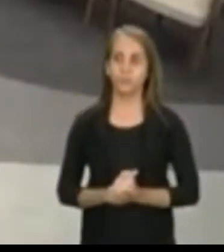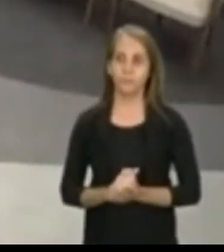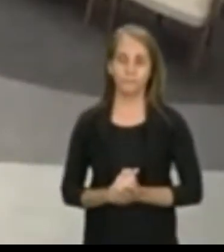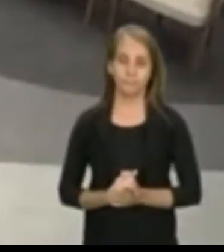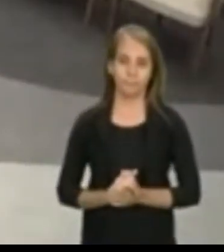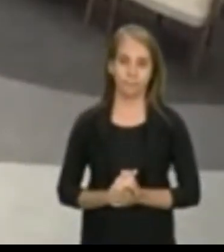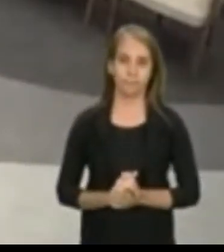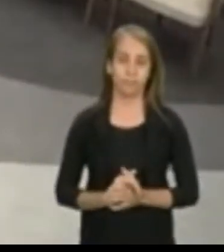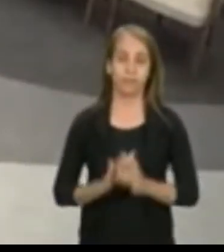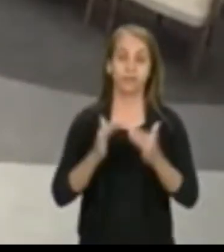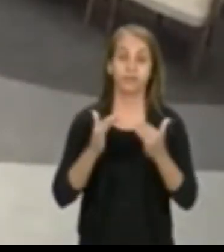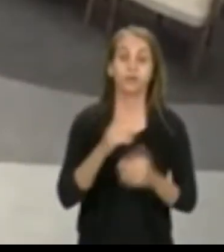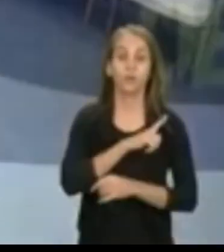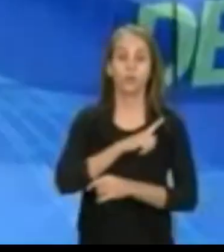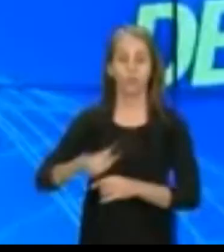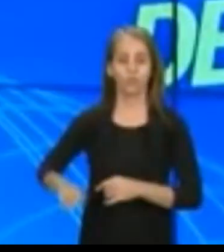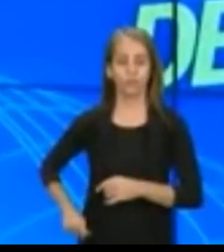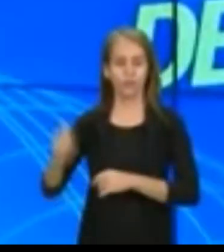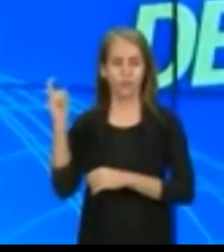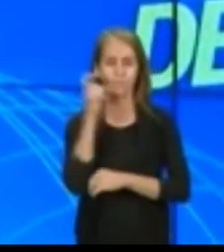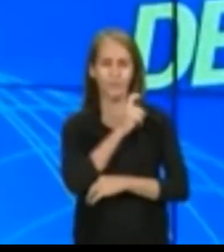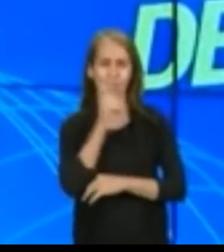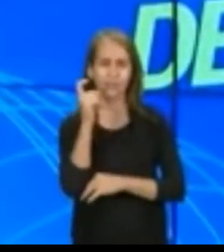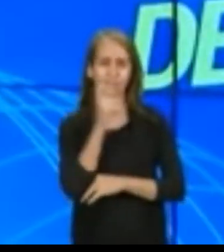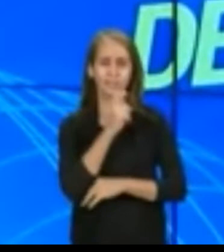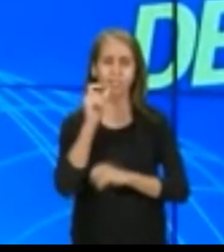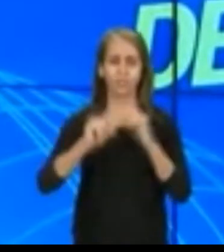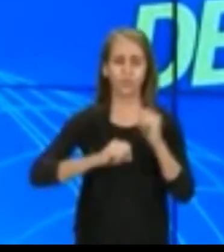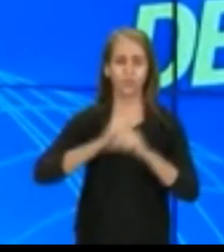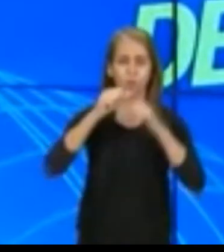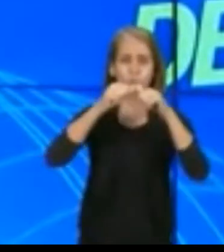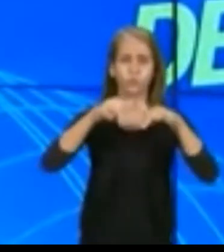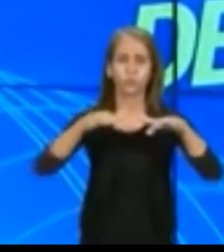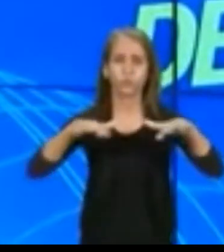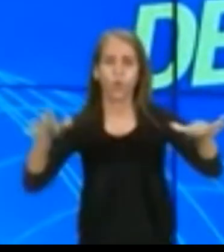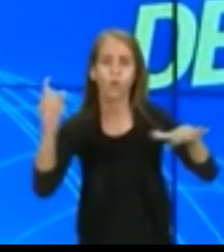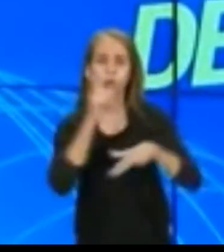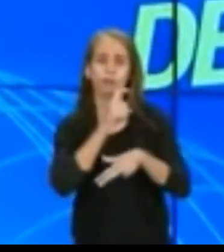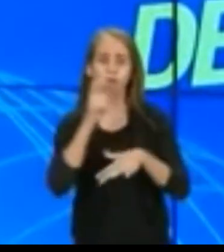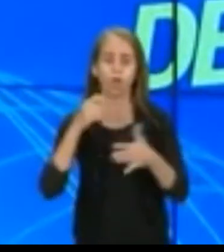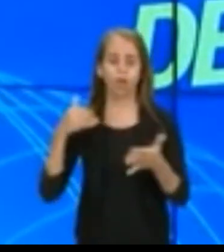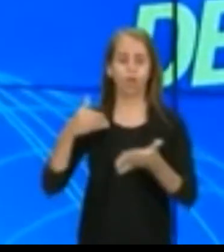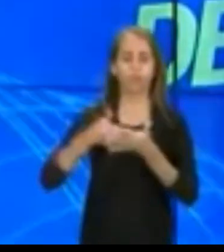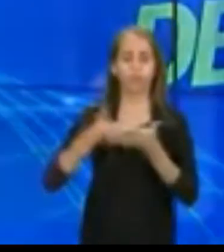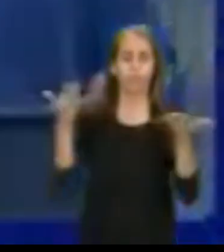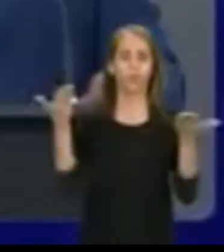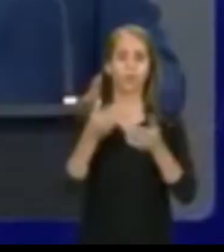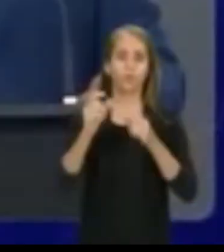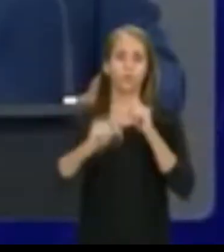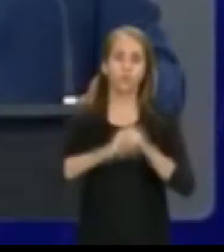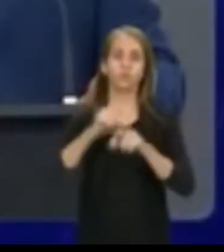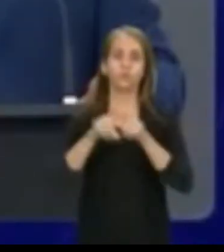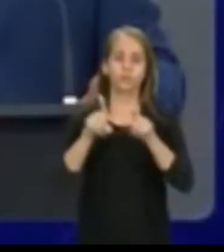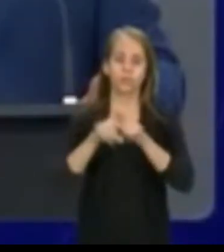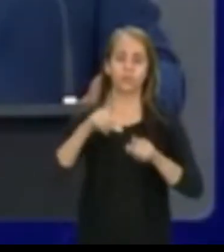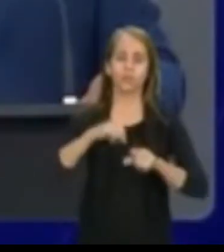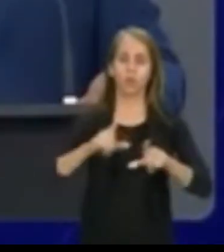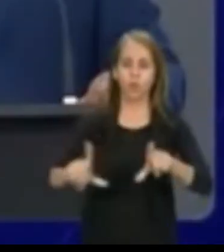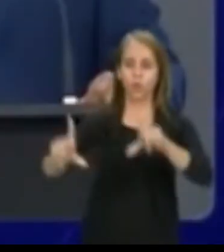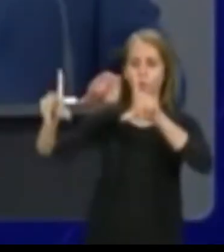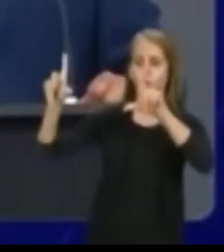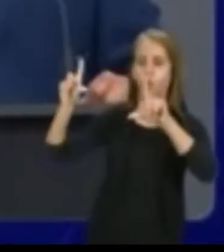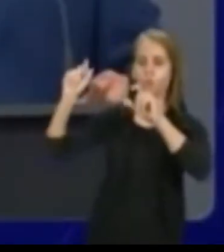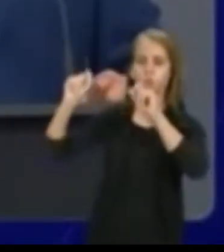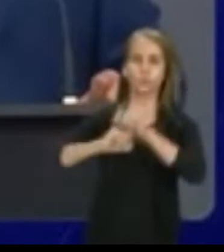governo de fake news, um governo que espalhou mentiras e que ainda espalha, como recentemente tem um outdoor aqui, colocando a